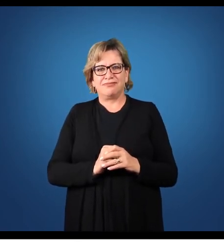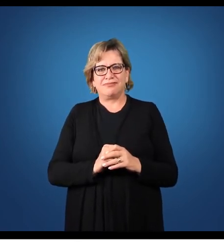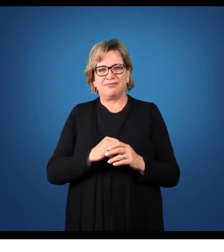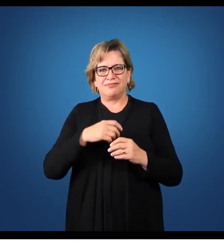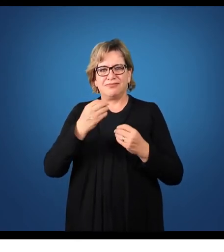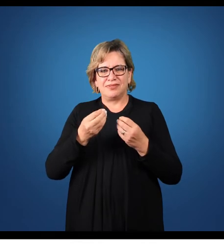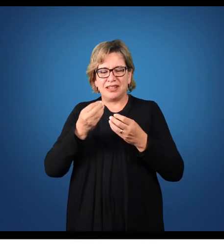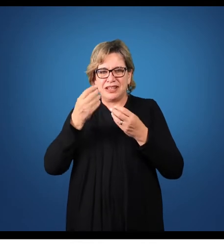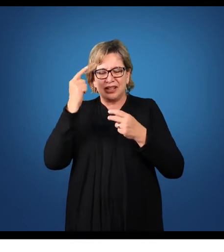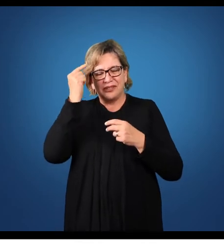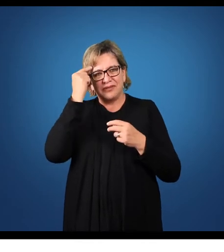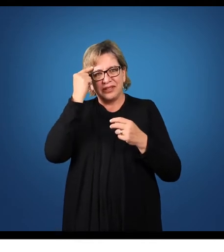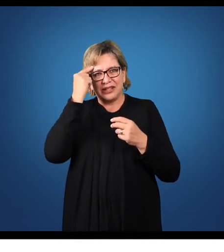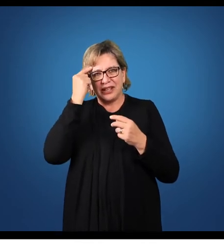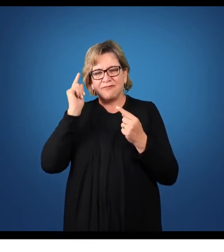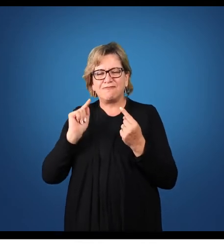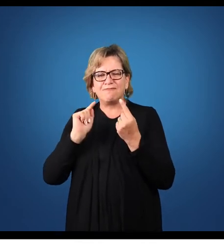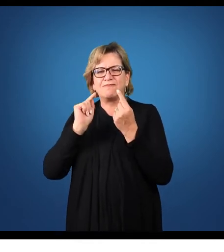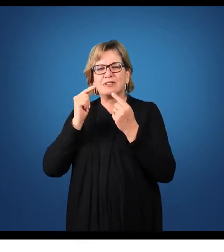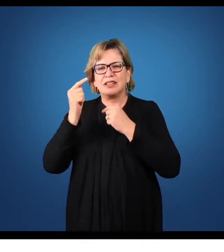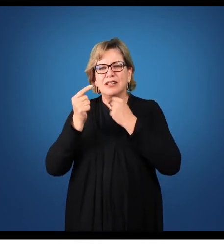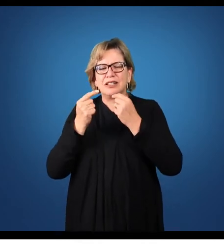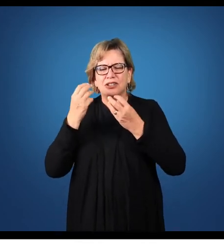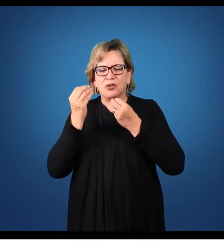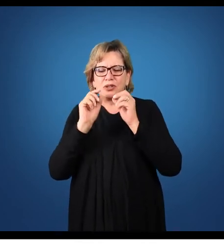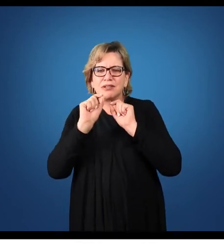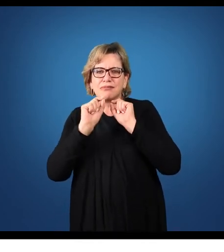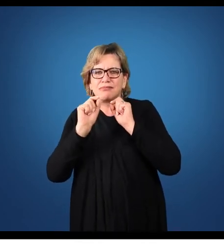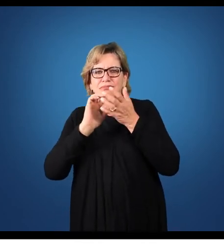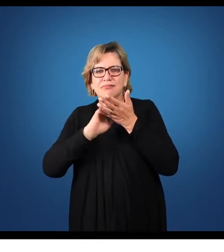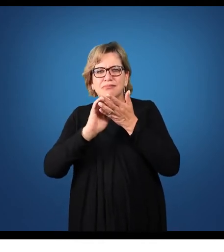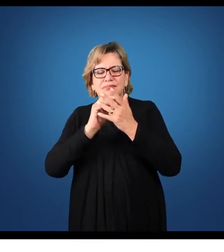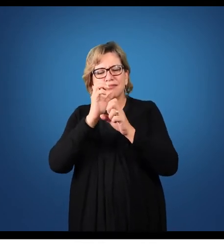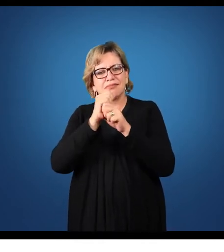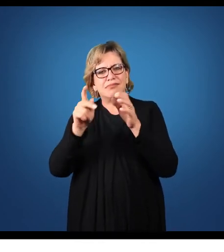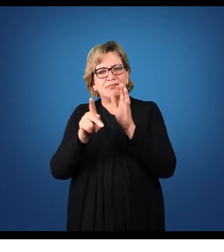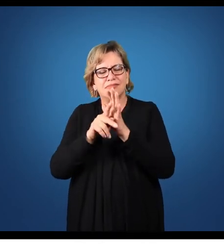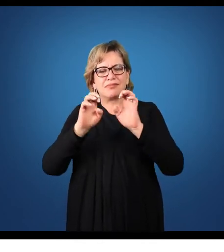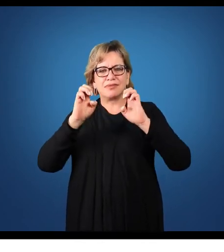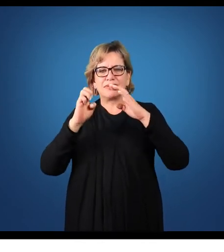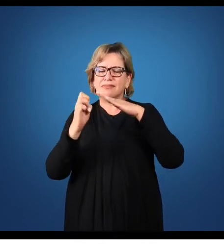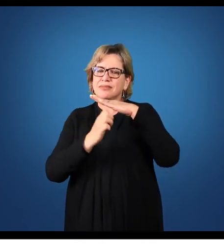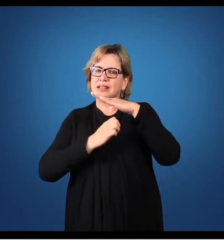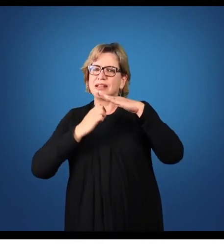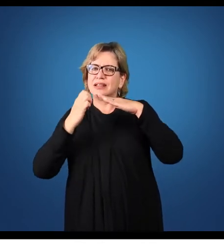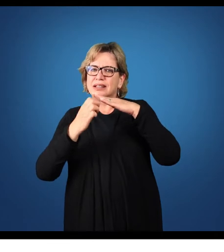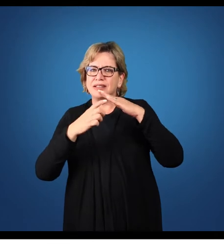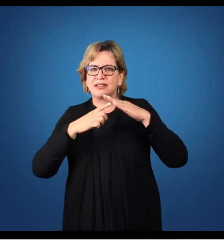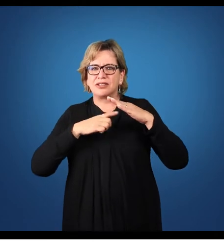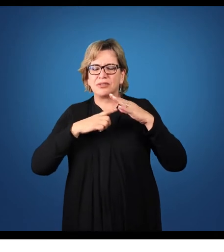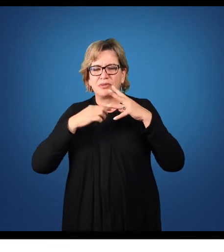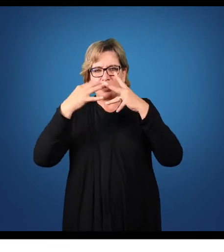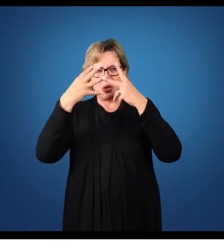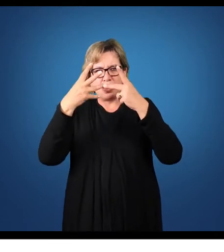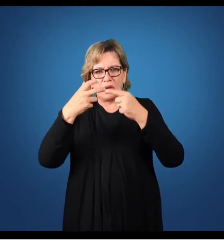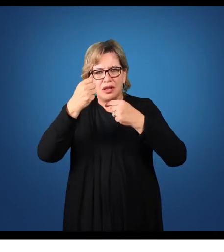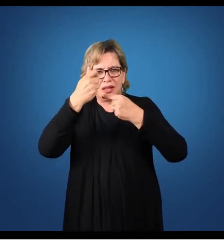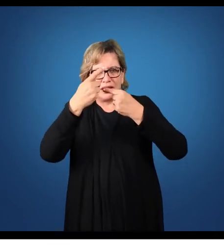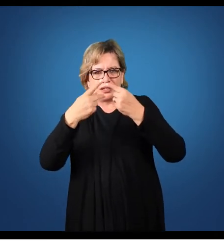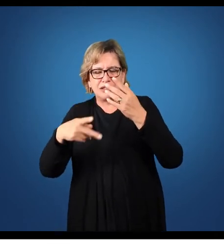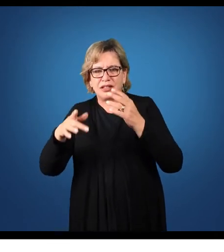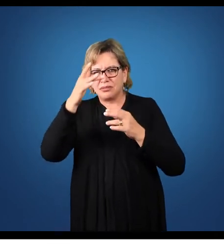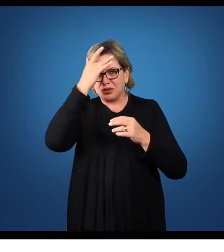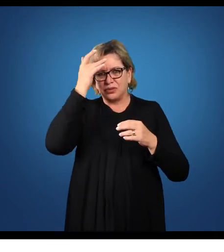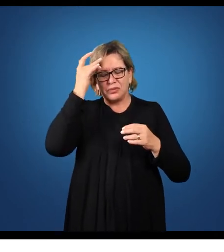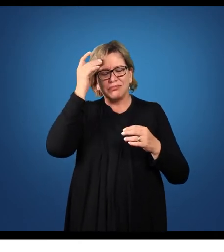Dentro de uma perspectiva do que é a contabilidade para as empresas, nós temos todos os aspectos dos usuários